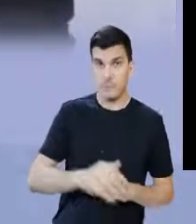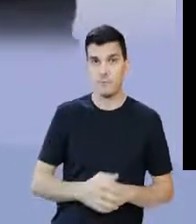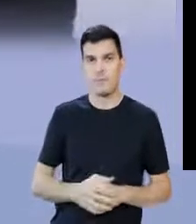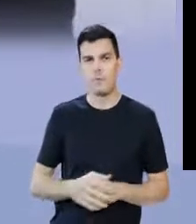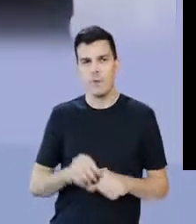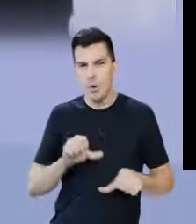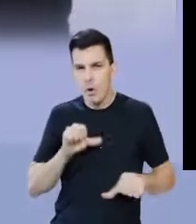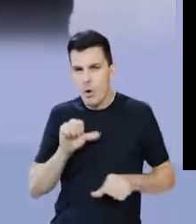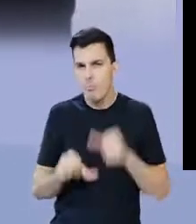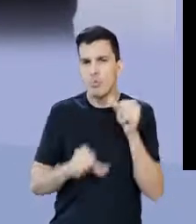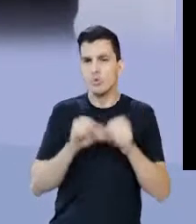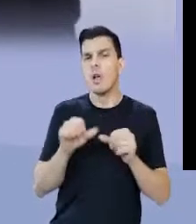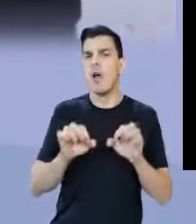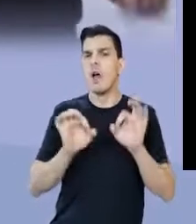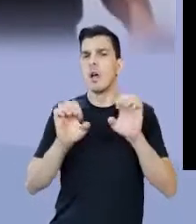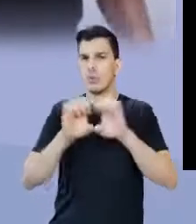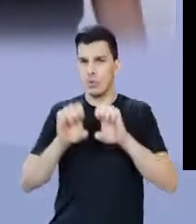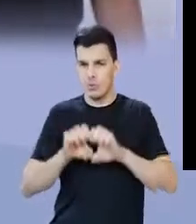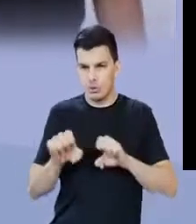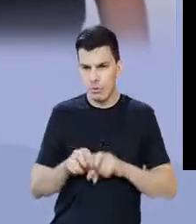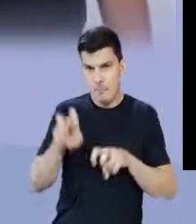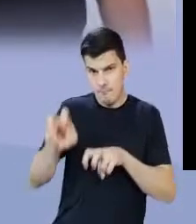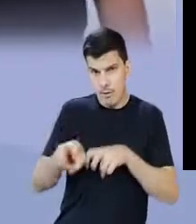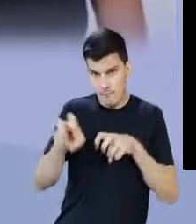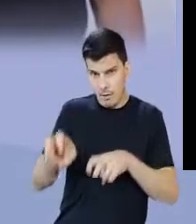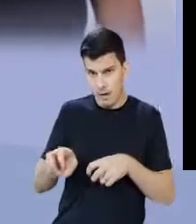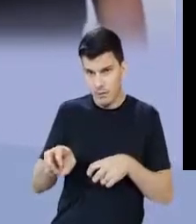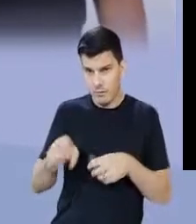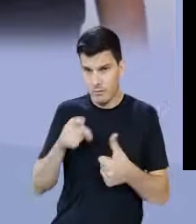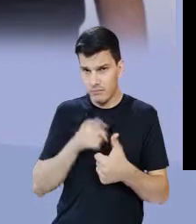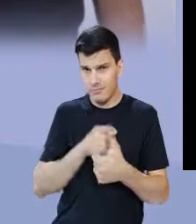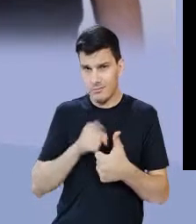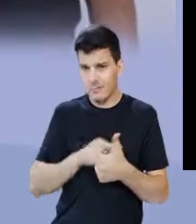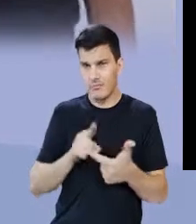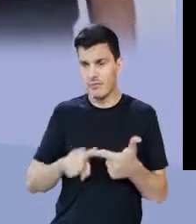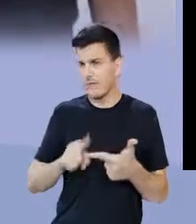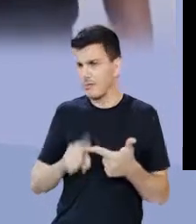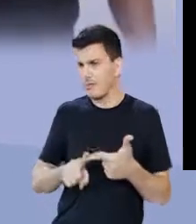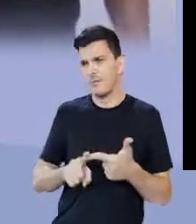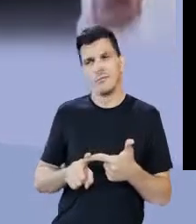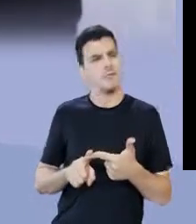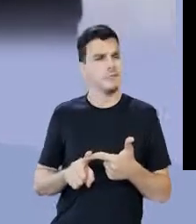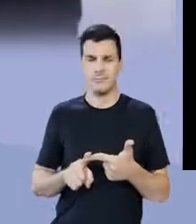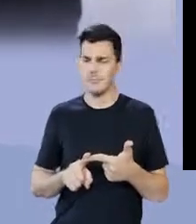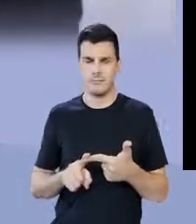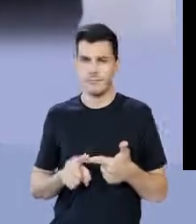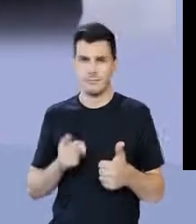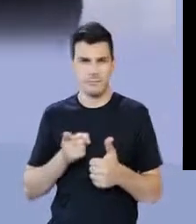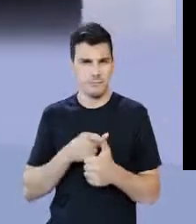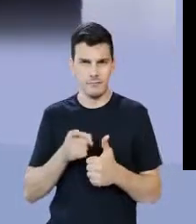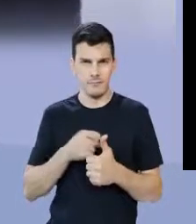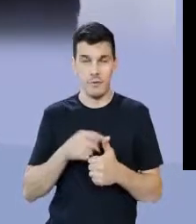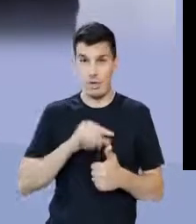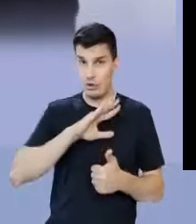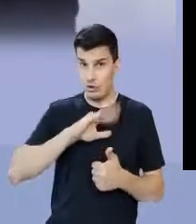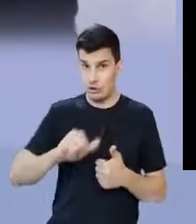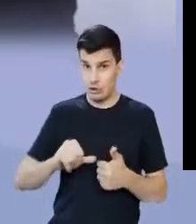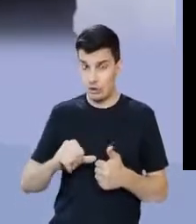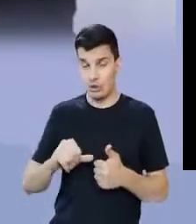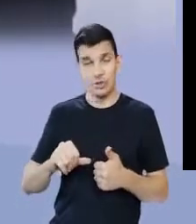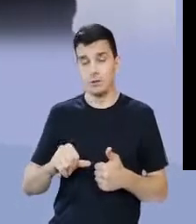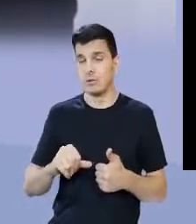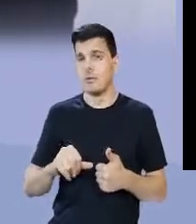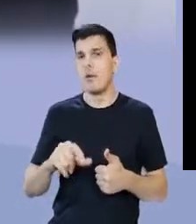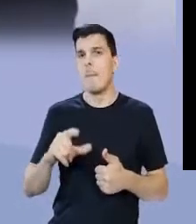doze etapas, vamos lá, modificar essa estrutura agrária, assentado do latifúndio, não, embora o Tibério Caio,